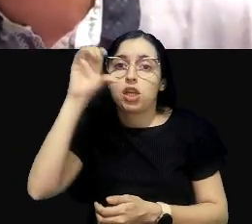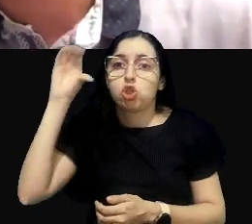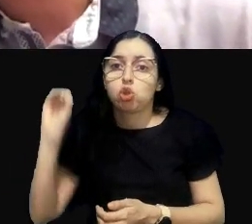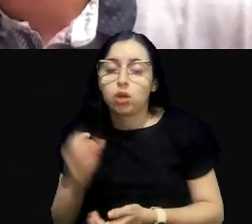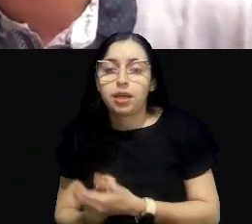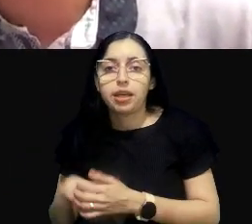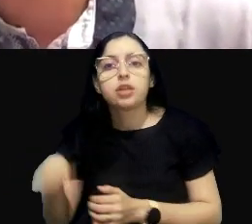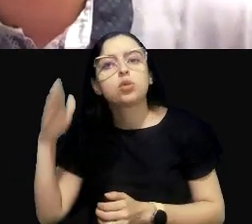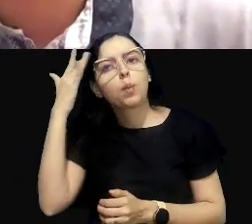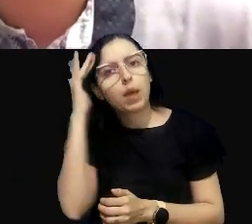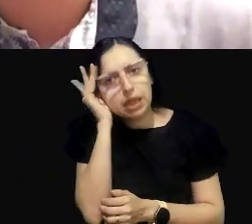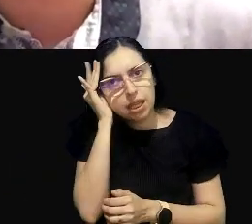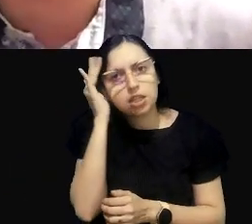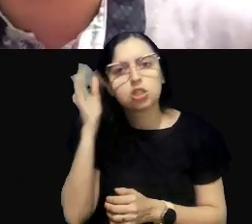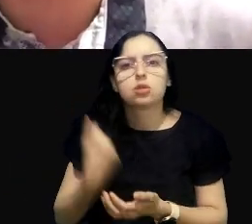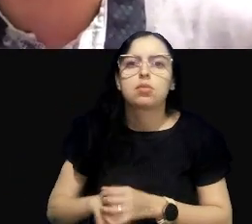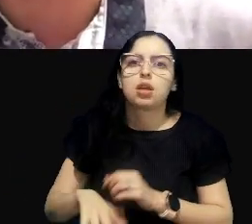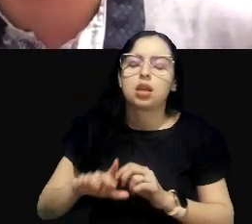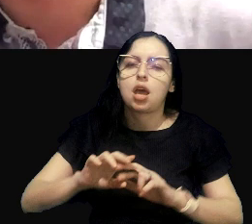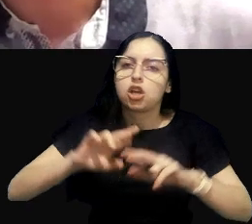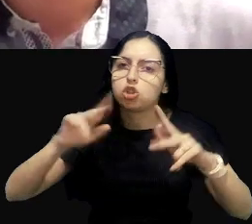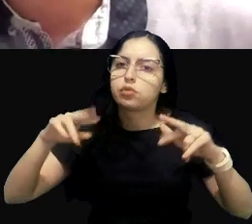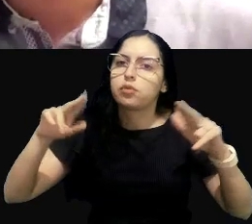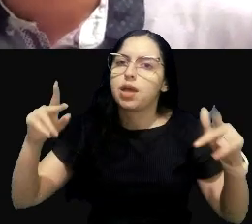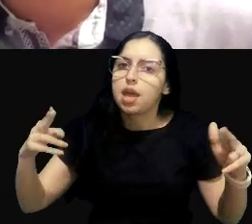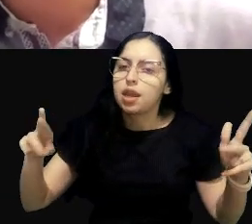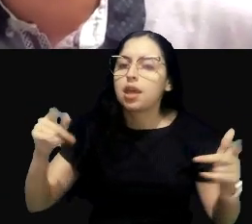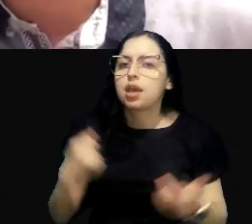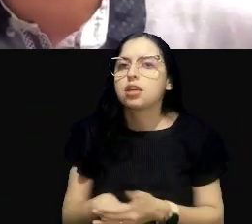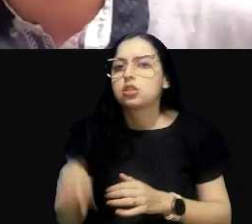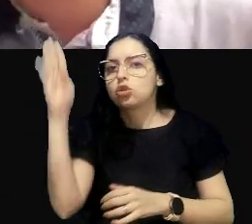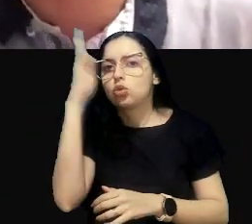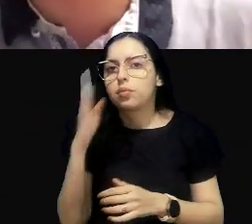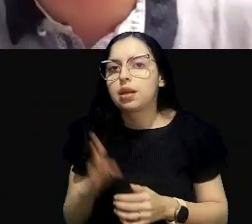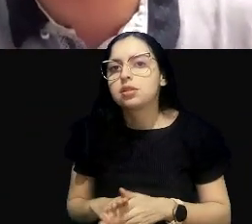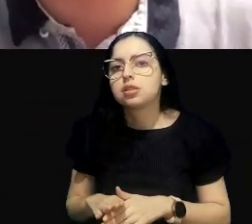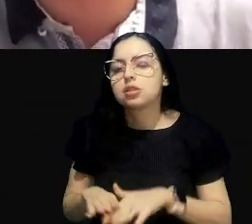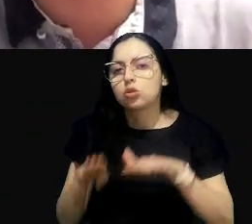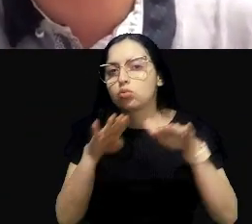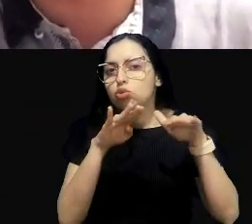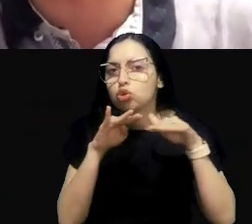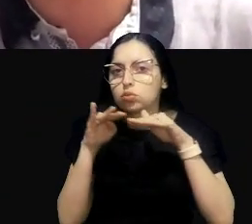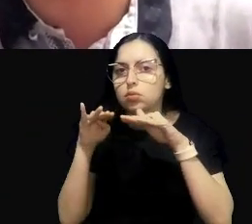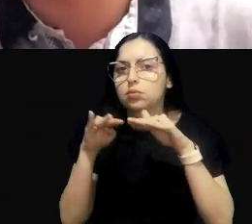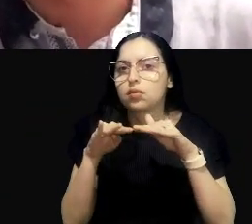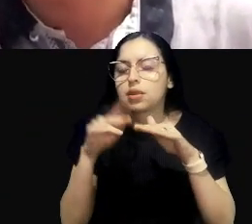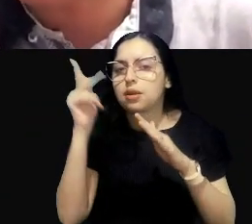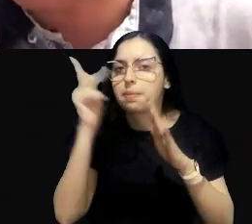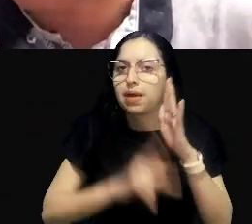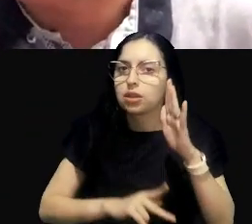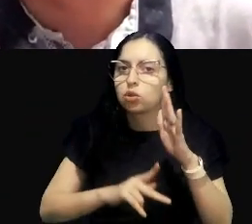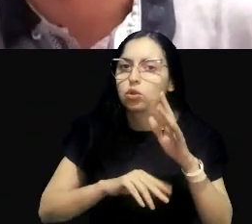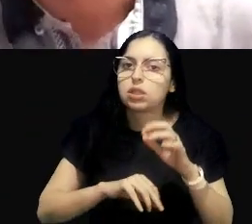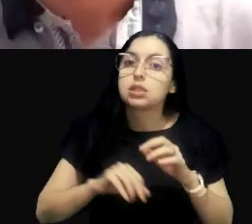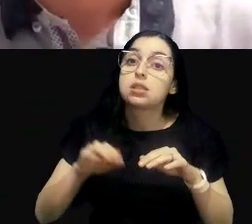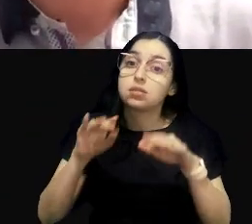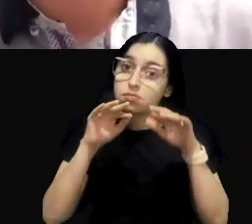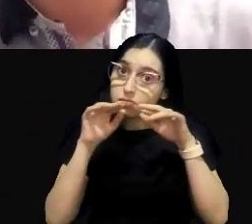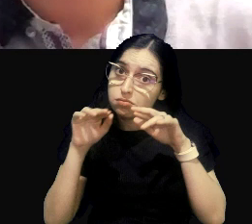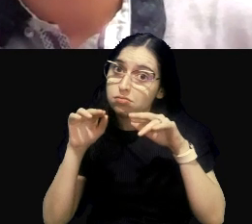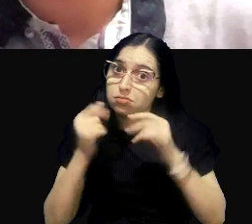identificar regiões homogêneas no Brasil que têm similaridades e, portanto, deveriam ter padrões parecidos.